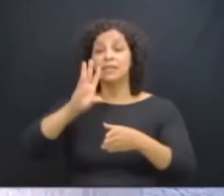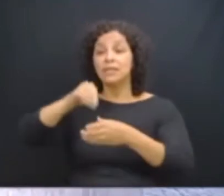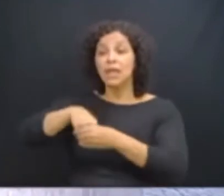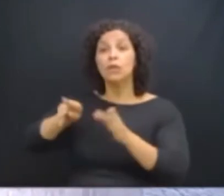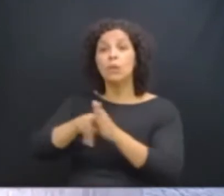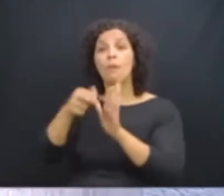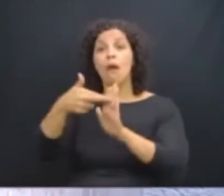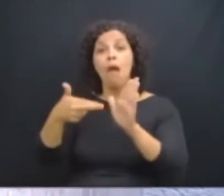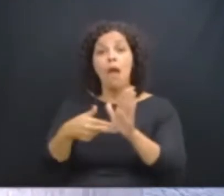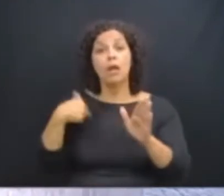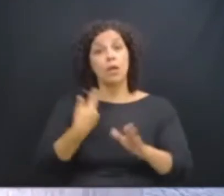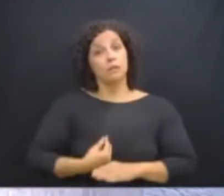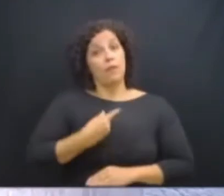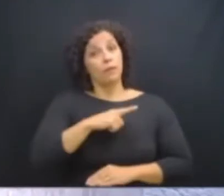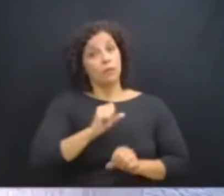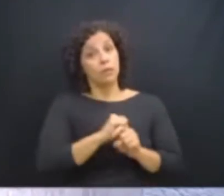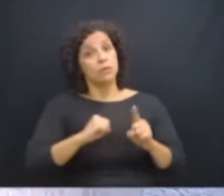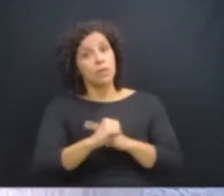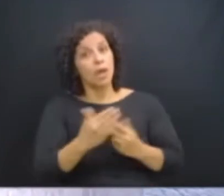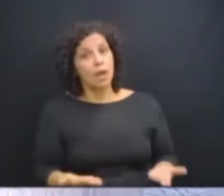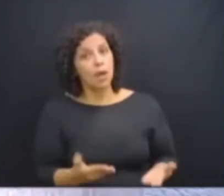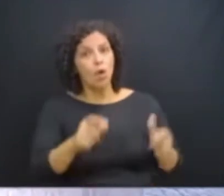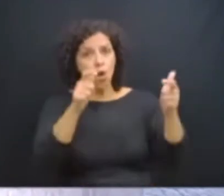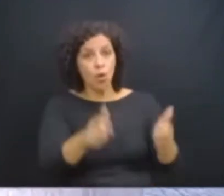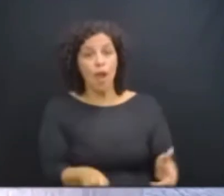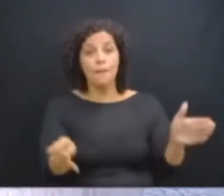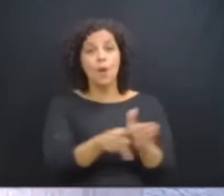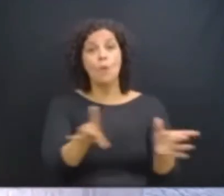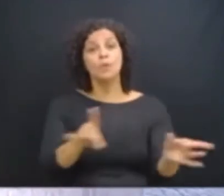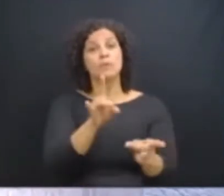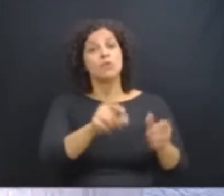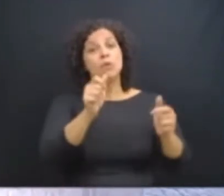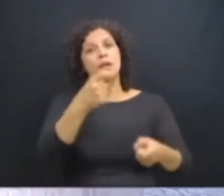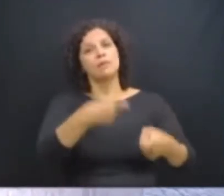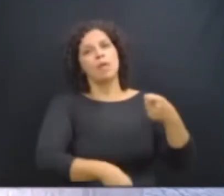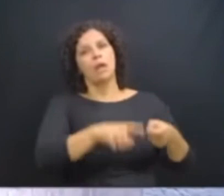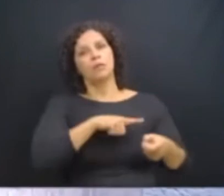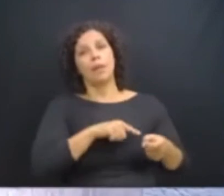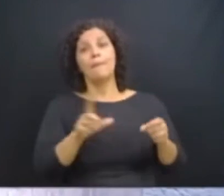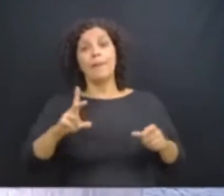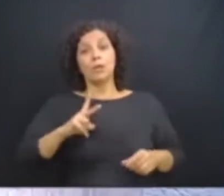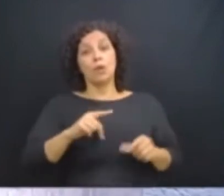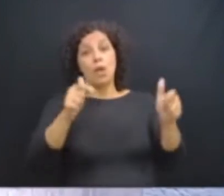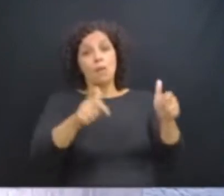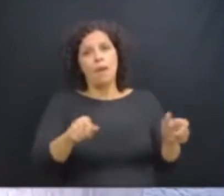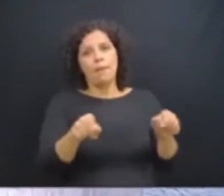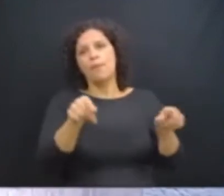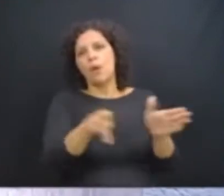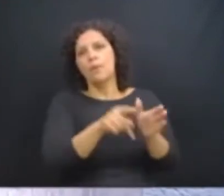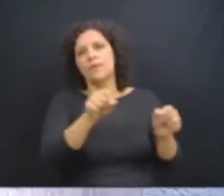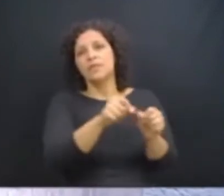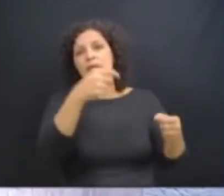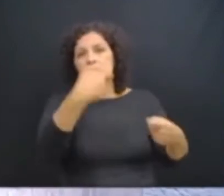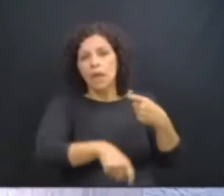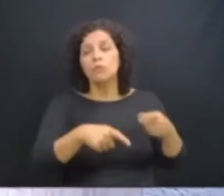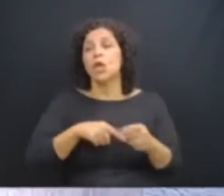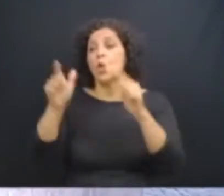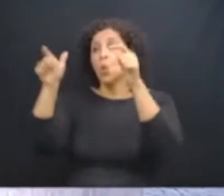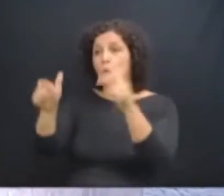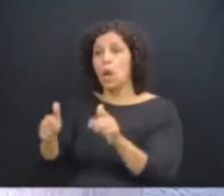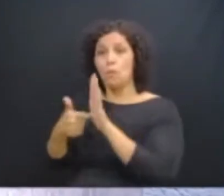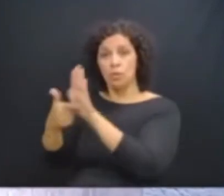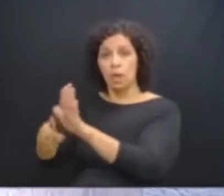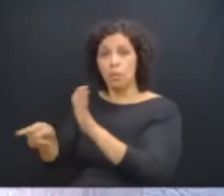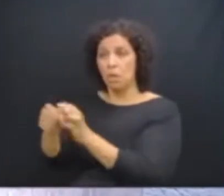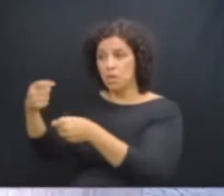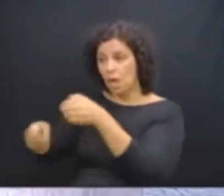dos princípios que nós vivemos. Existem locais para isso, locais privados, e até casas em que ela pode se apresentar.